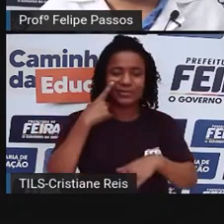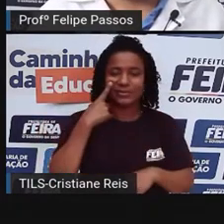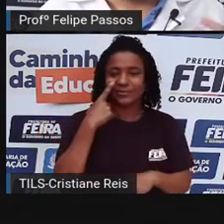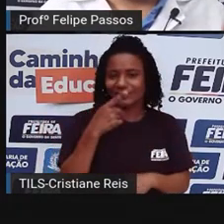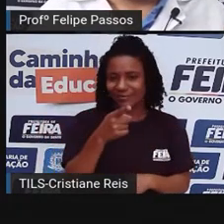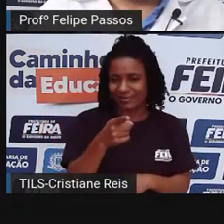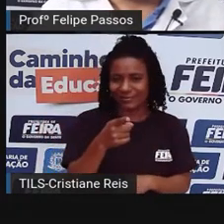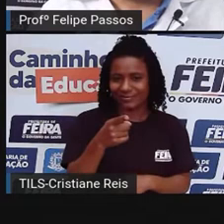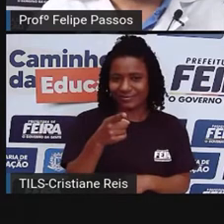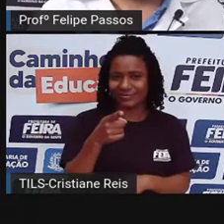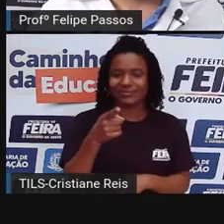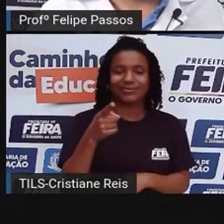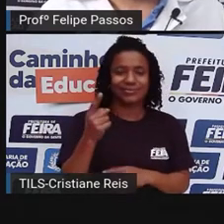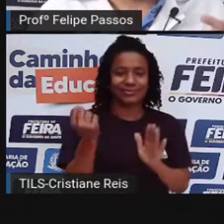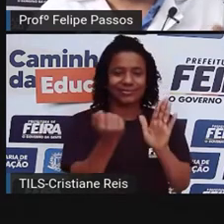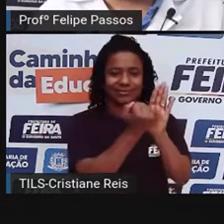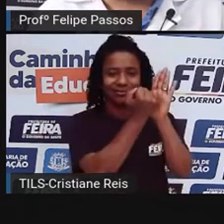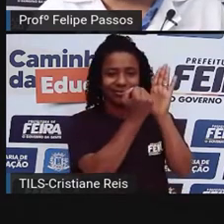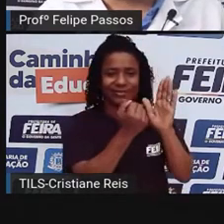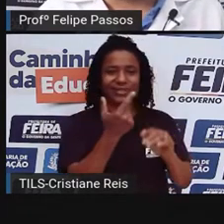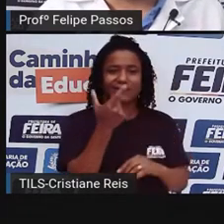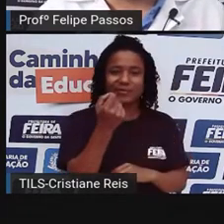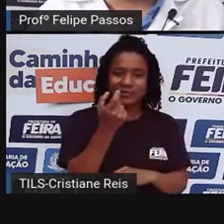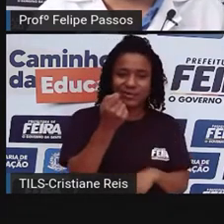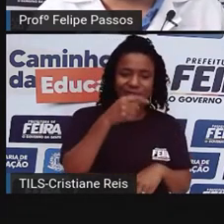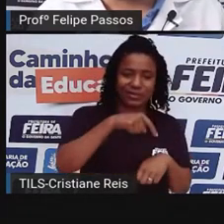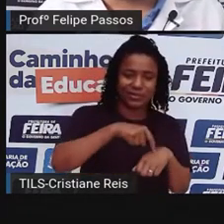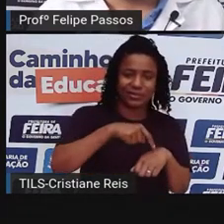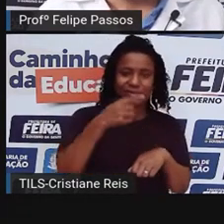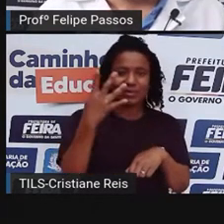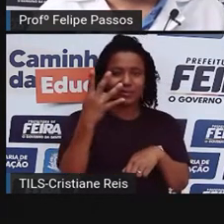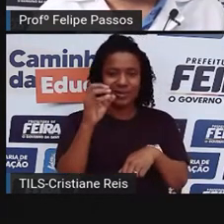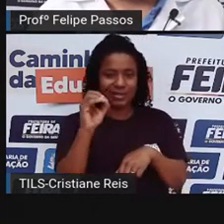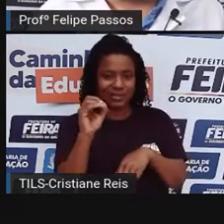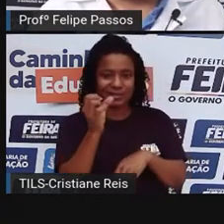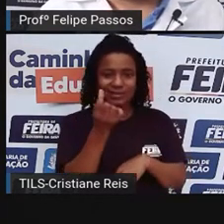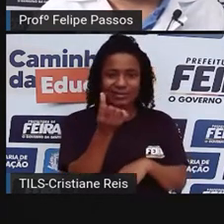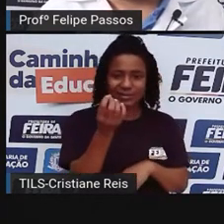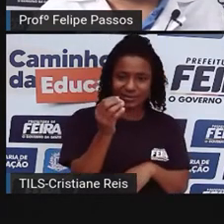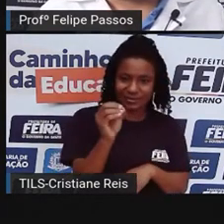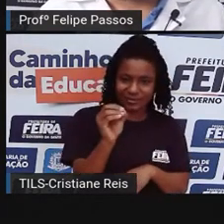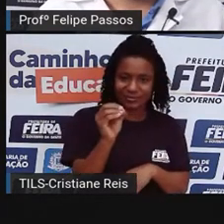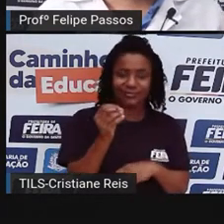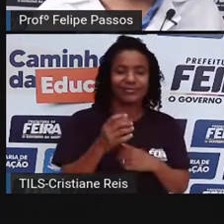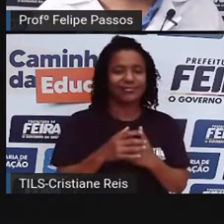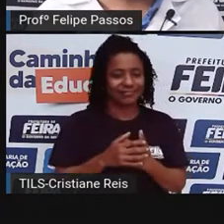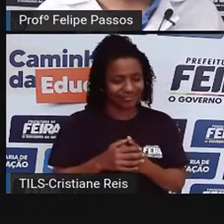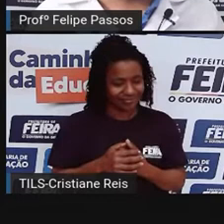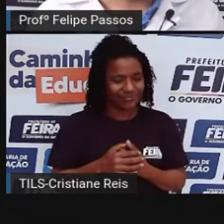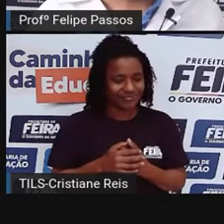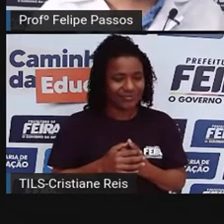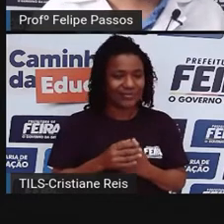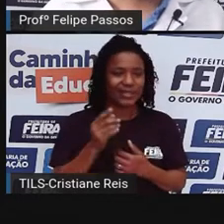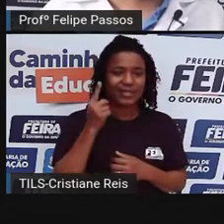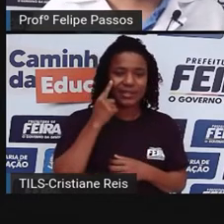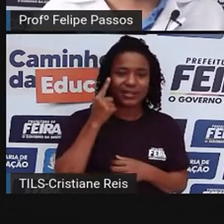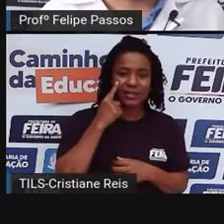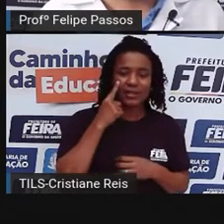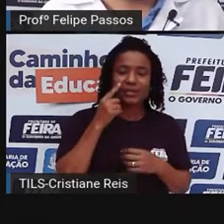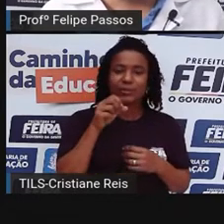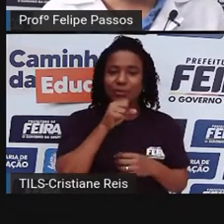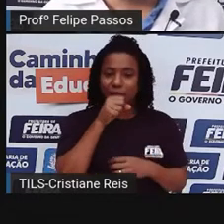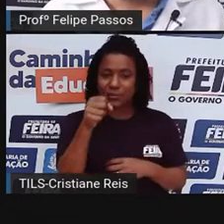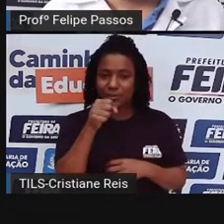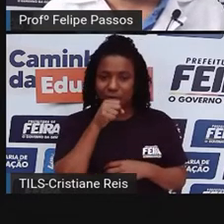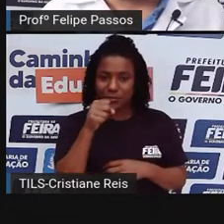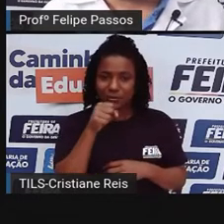velocidade. De 20 km por hora, a foi para 40, depois 60. Tem reportagens, recortes de jornais